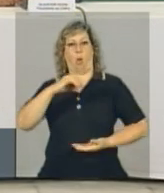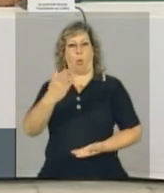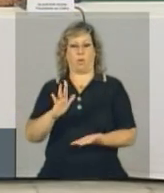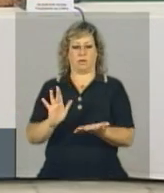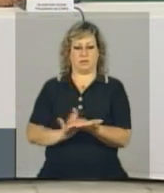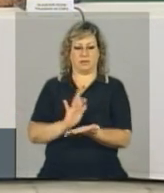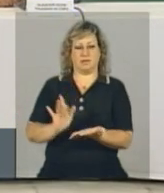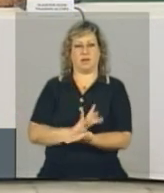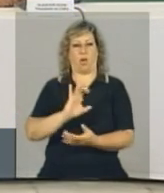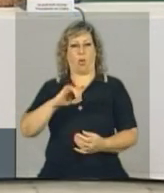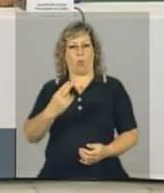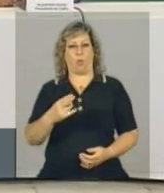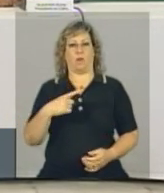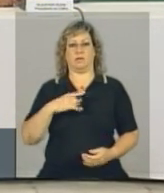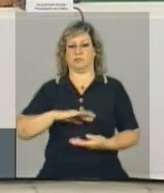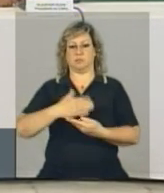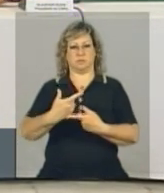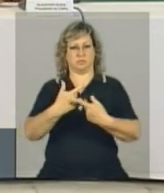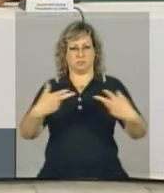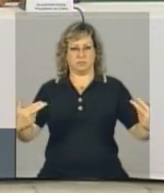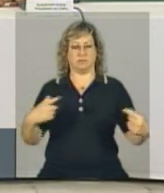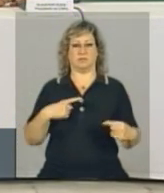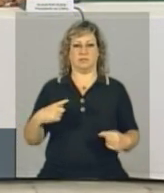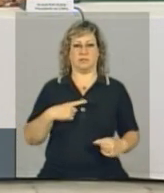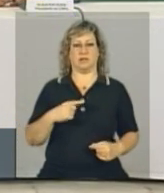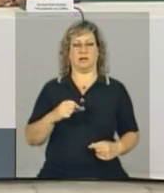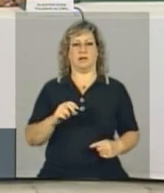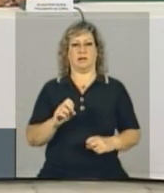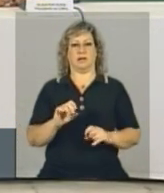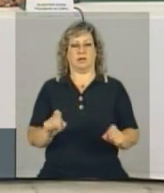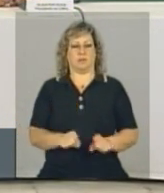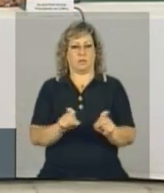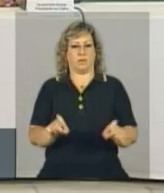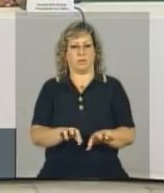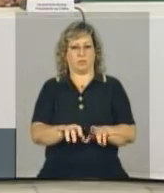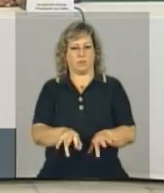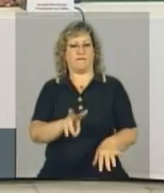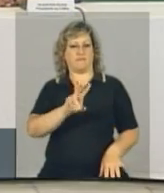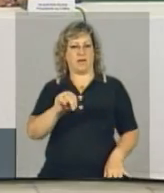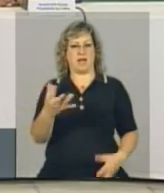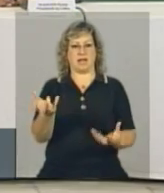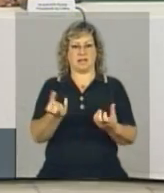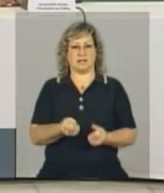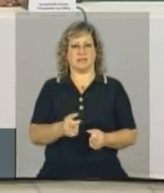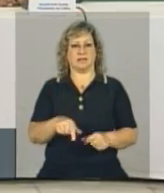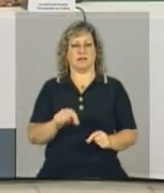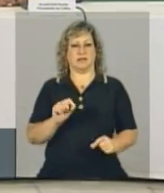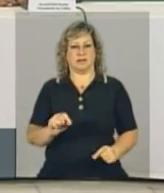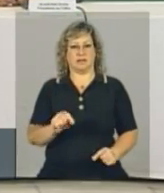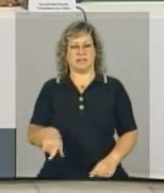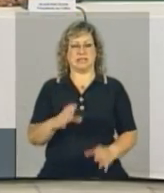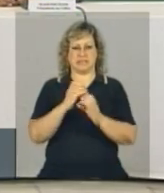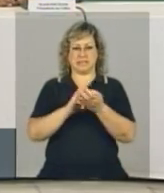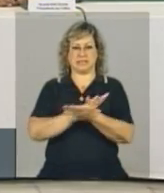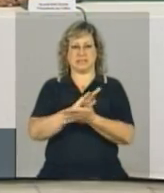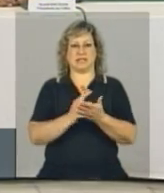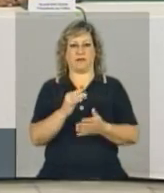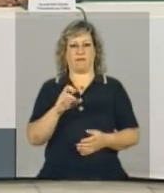várias atas de preço, vai escolher o equipamento, mas todos irão com o seu equipamento Ciências Sem Fronteiras.